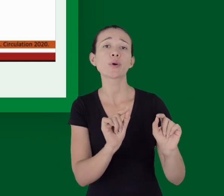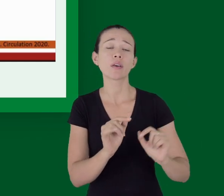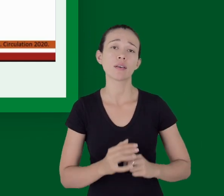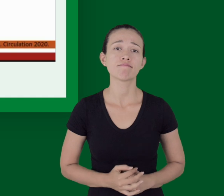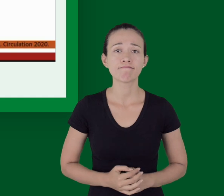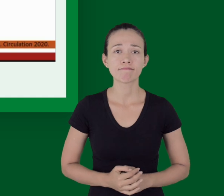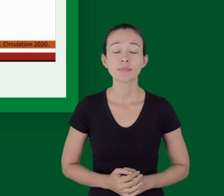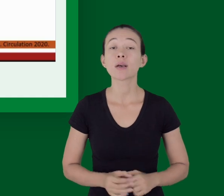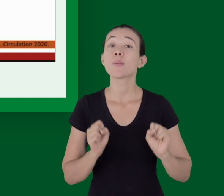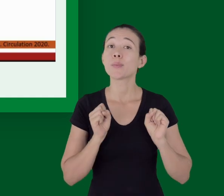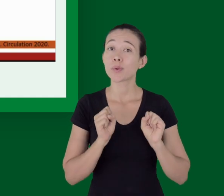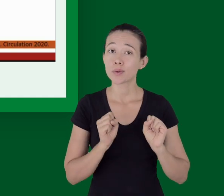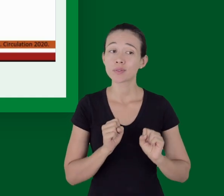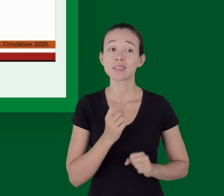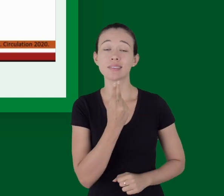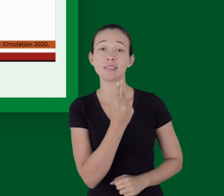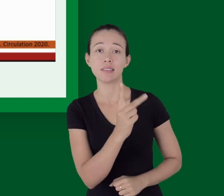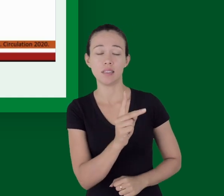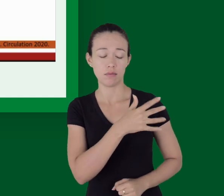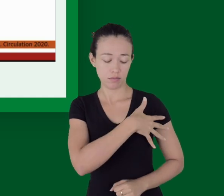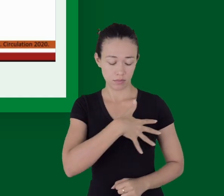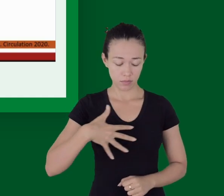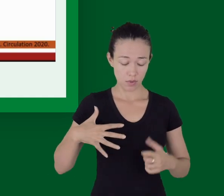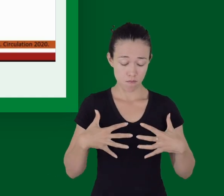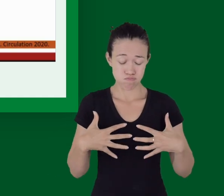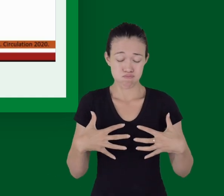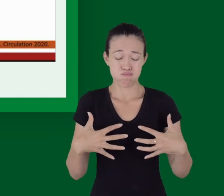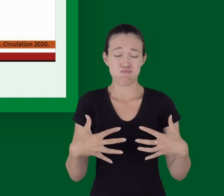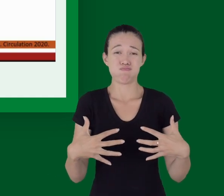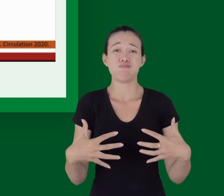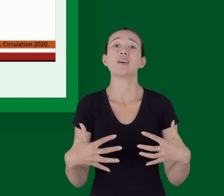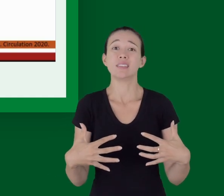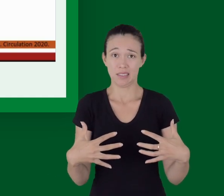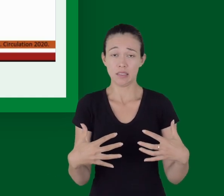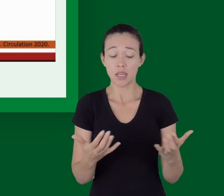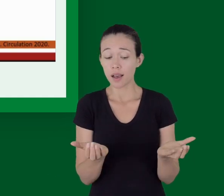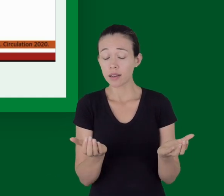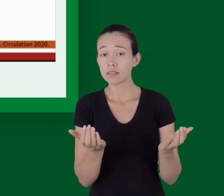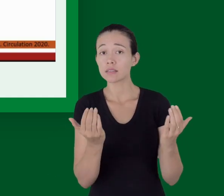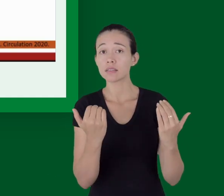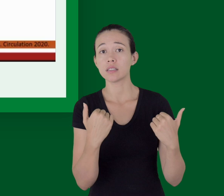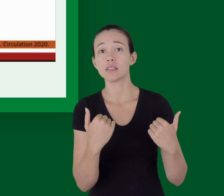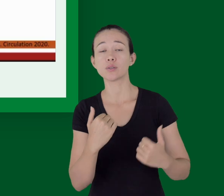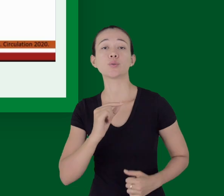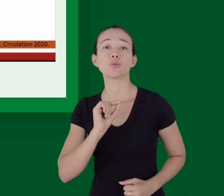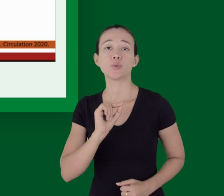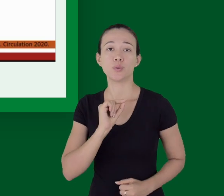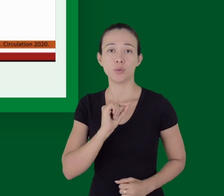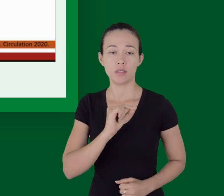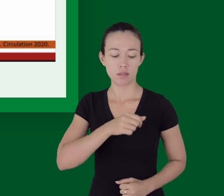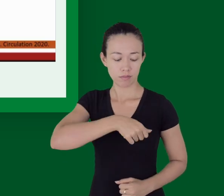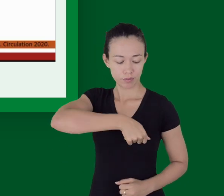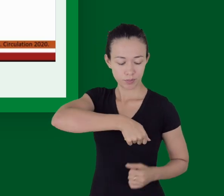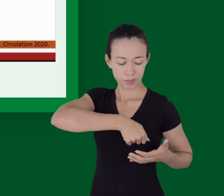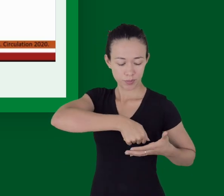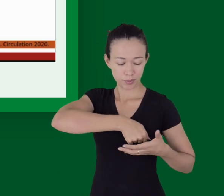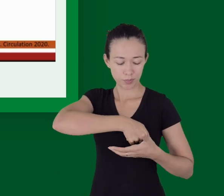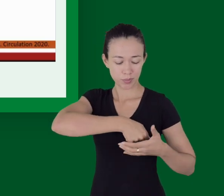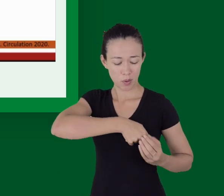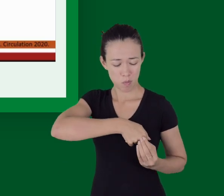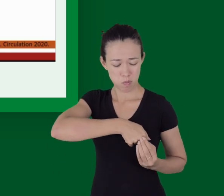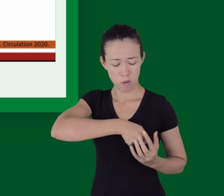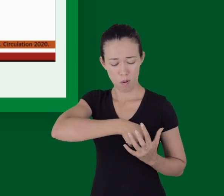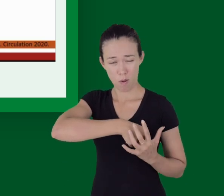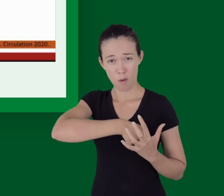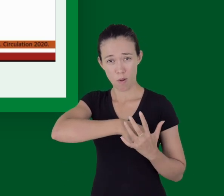Concomitantemente, a hiperventilação pode provocar uma vasoconstrição cerebral e já perpetuar aquela esquemia da parada